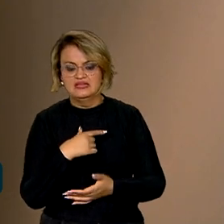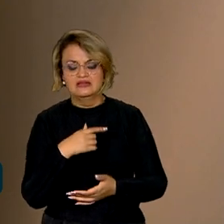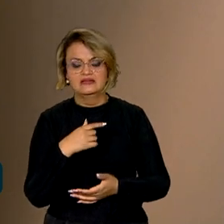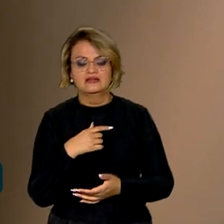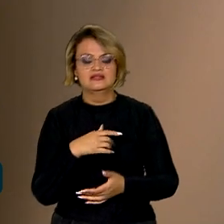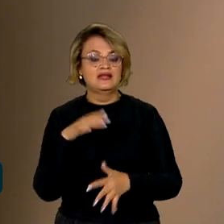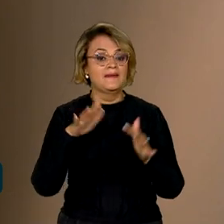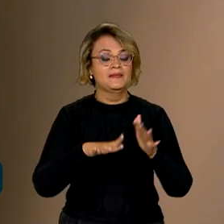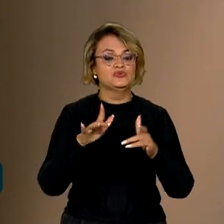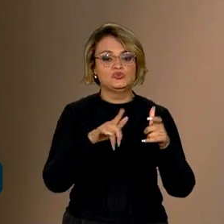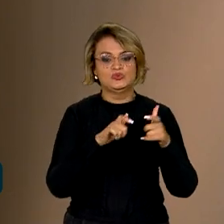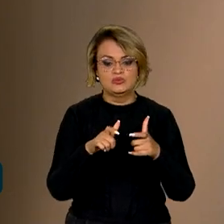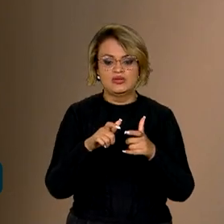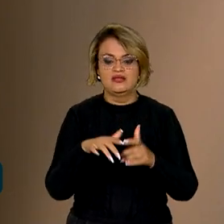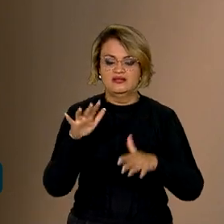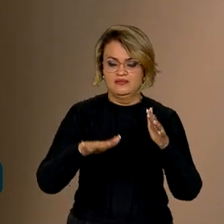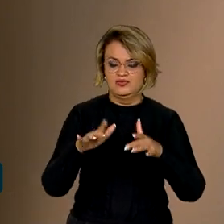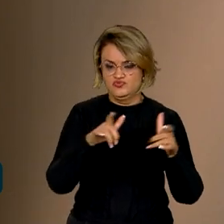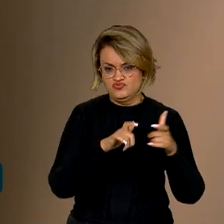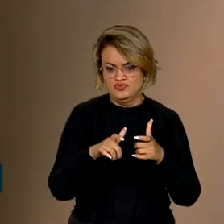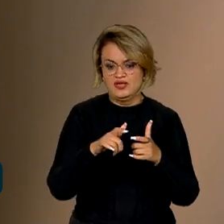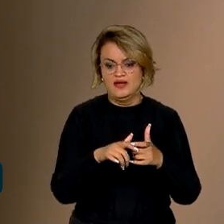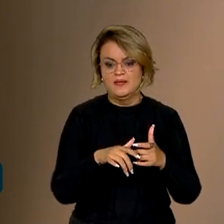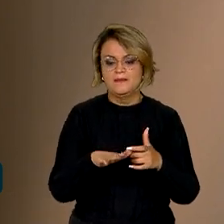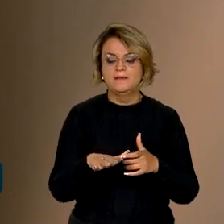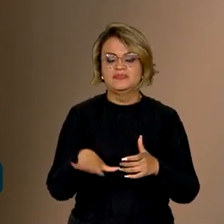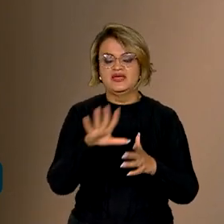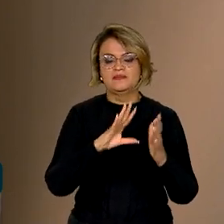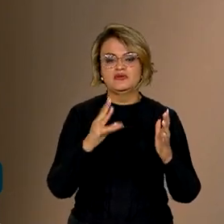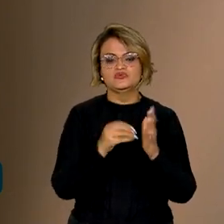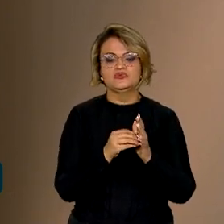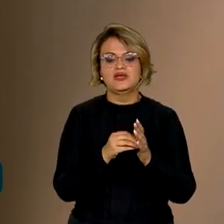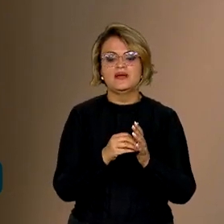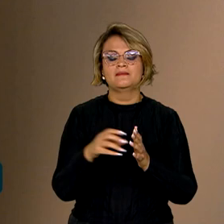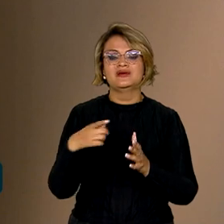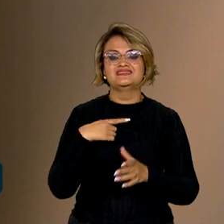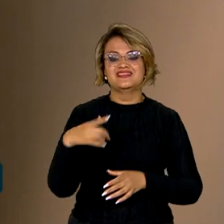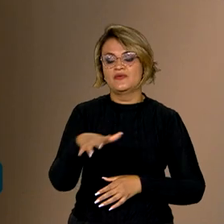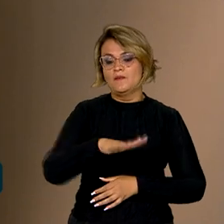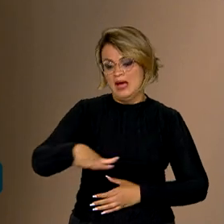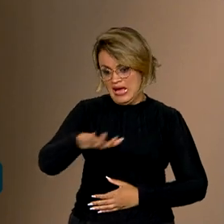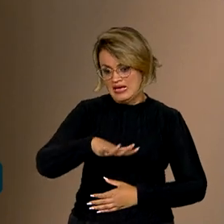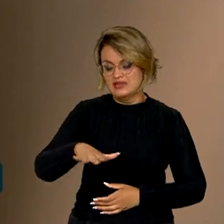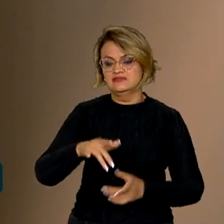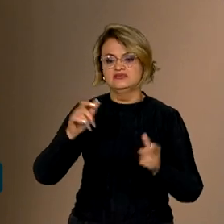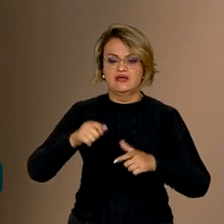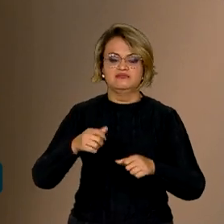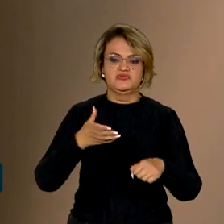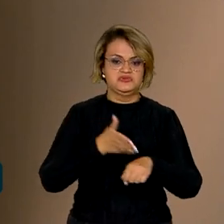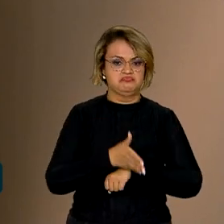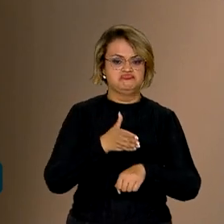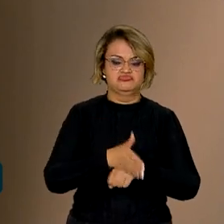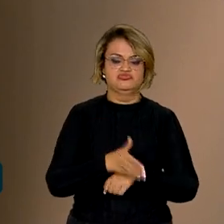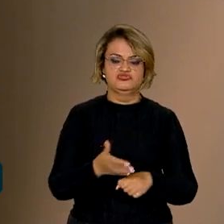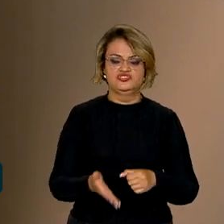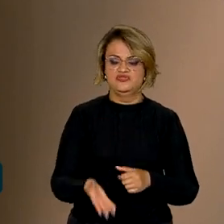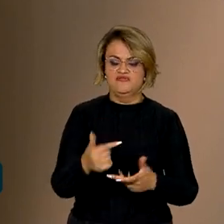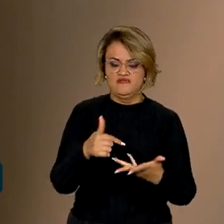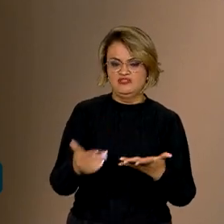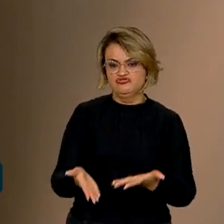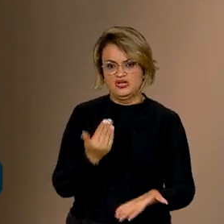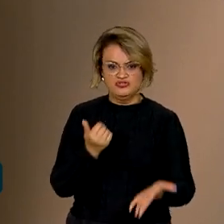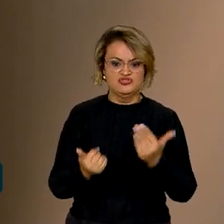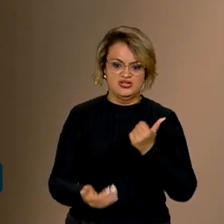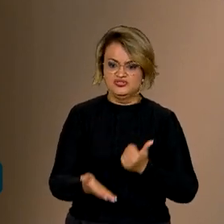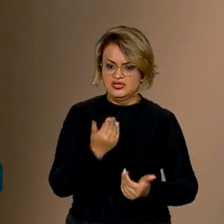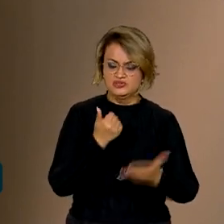dependendo do território, exige a Amazônia, você tem uma área que você pode retirar a vegetação